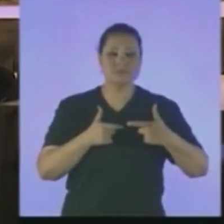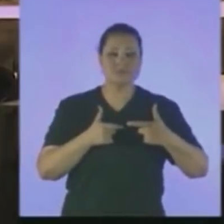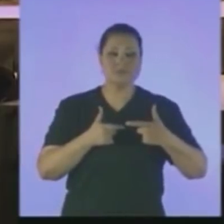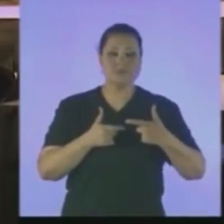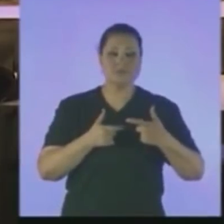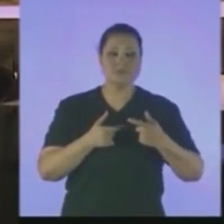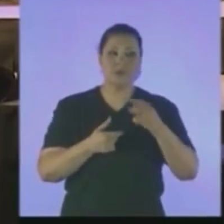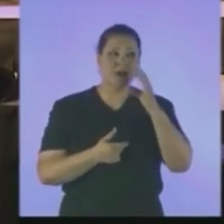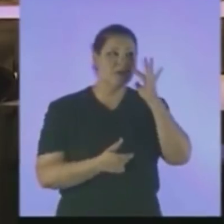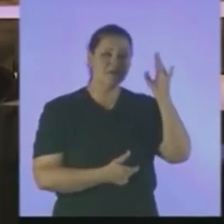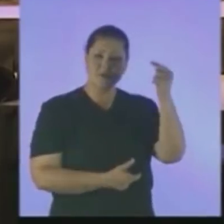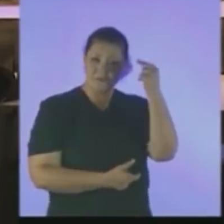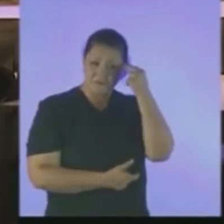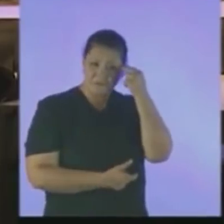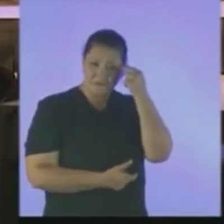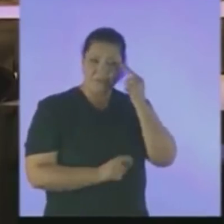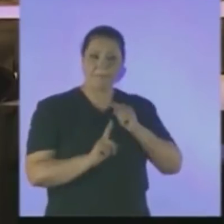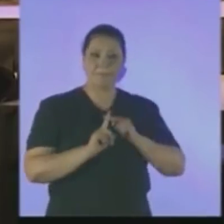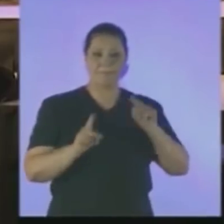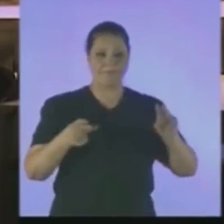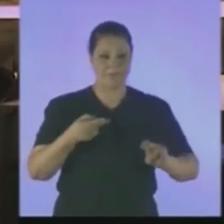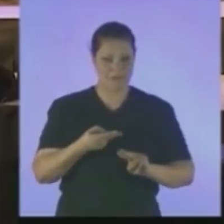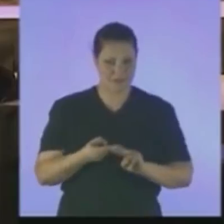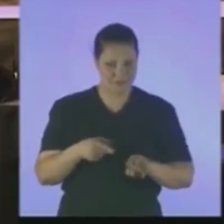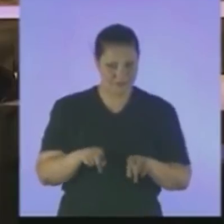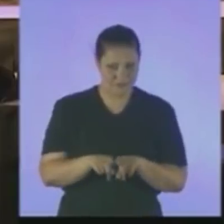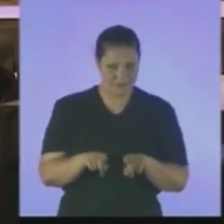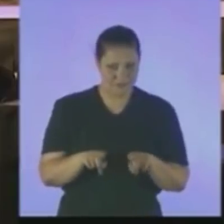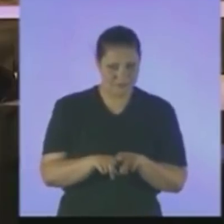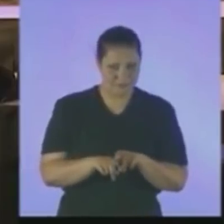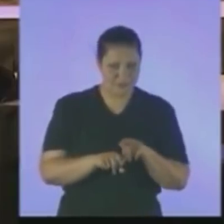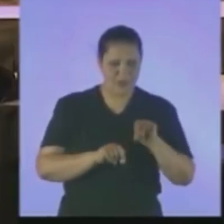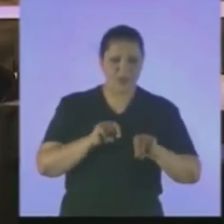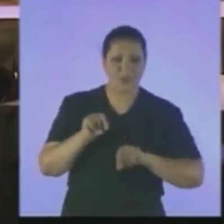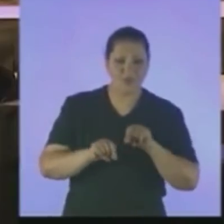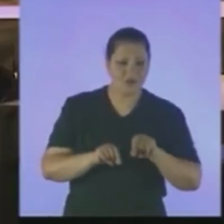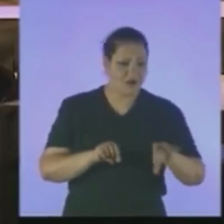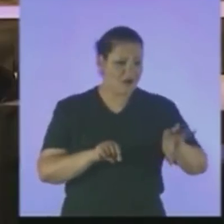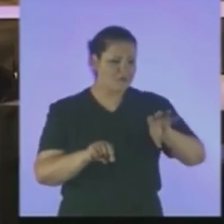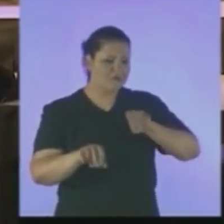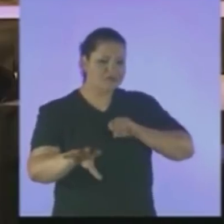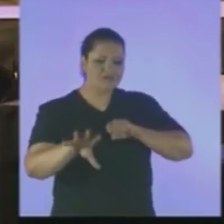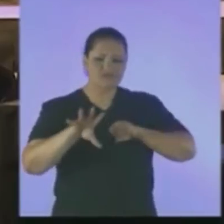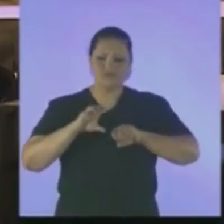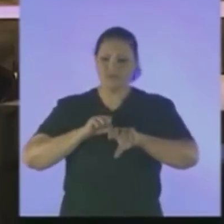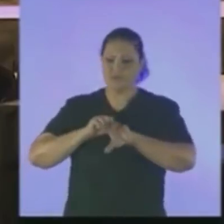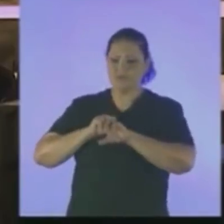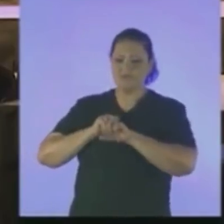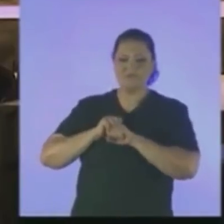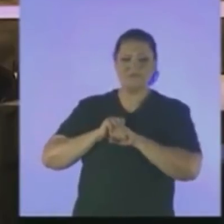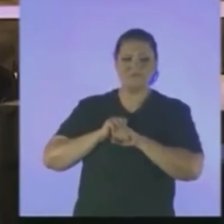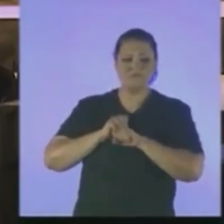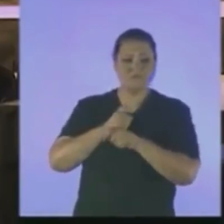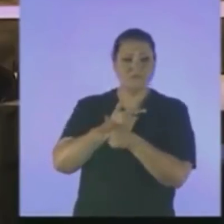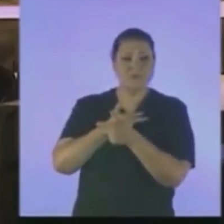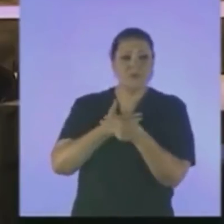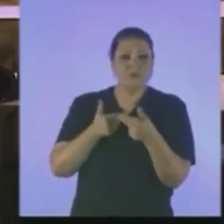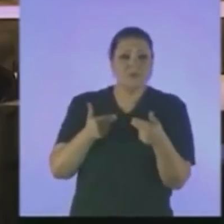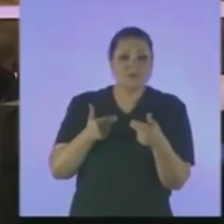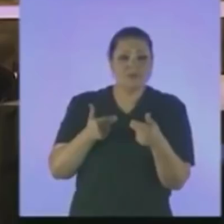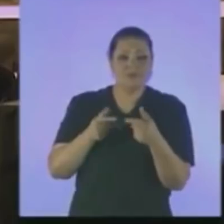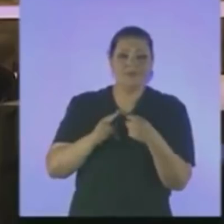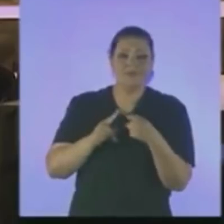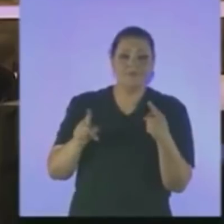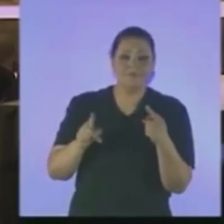Investem Nas aquisições Miseráveis Que nascem Da poeira E